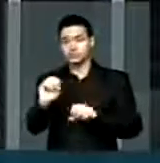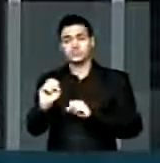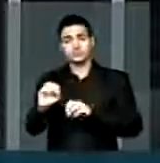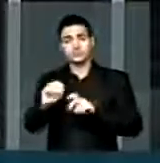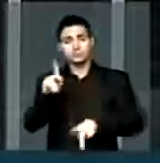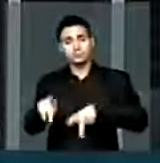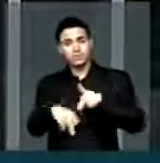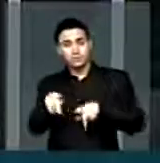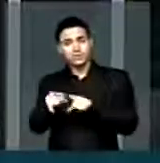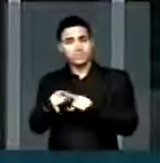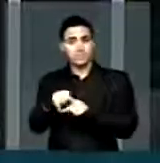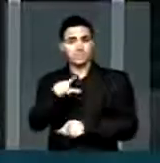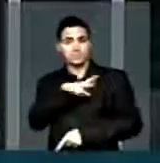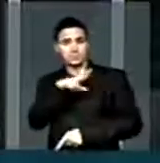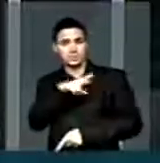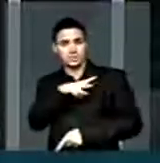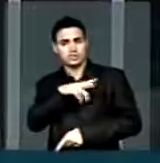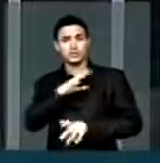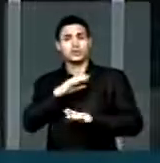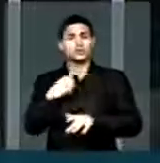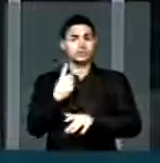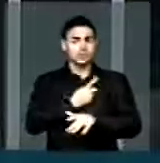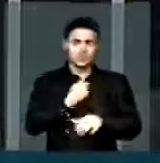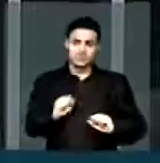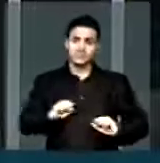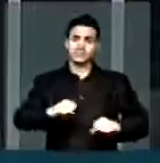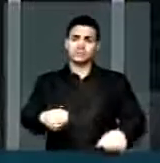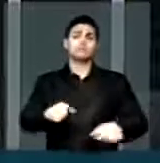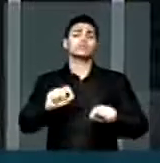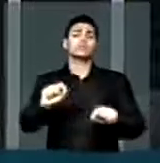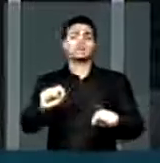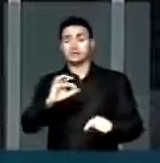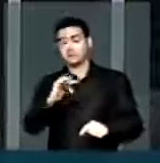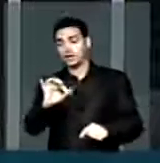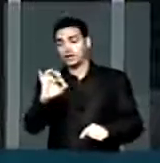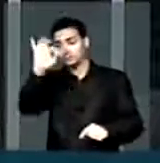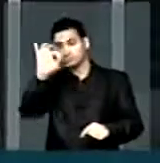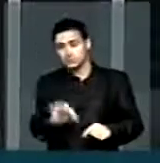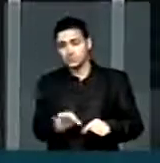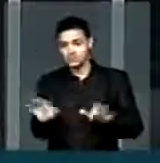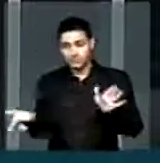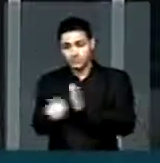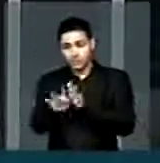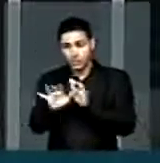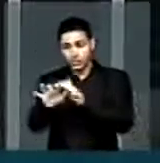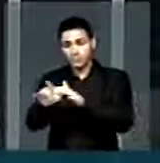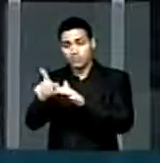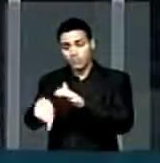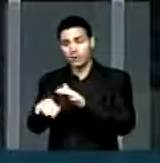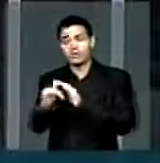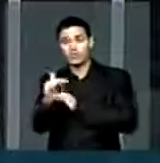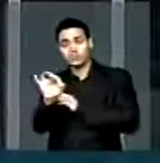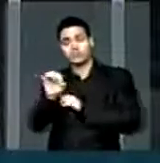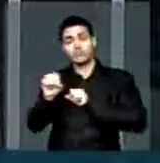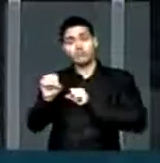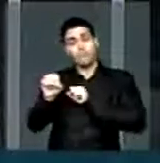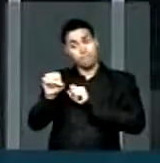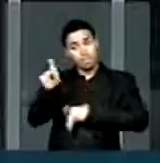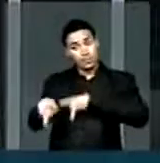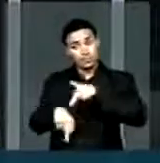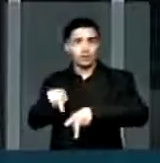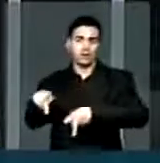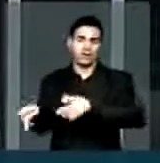e à privada. Nós defendemos que os 10% sejam exclusivamente na educação pública brasileira.